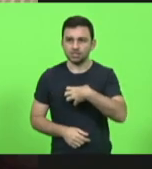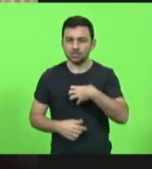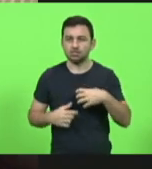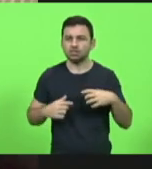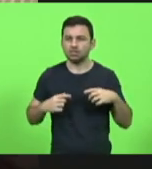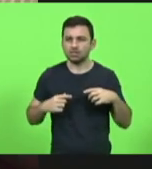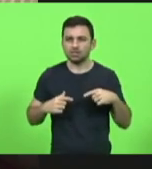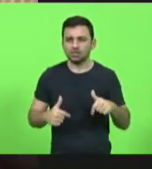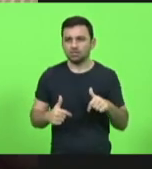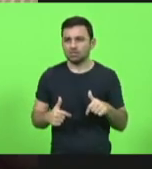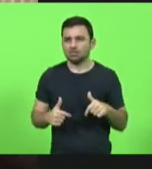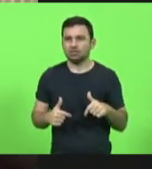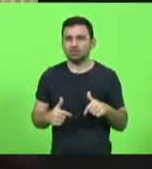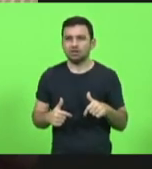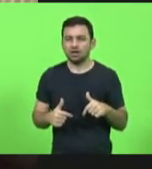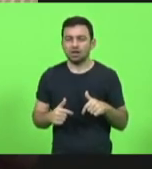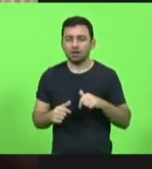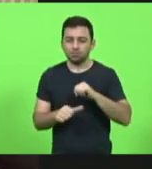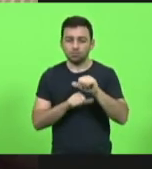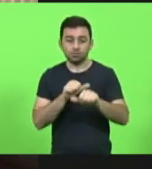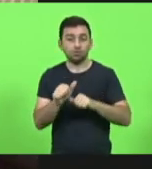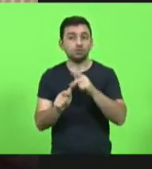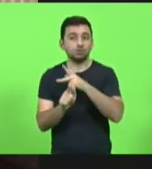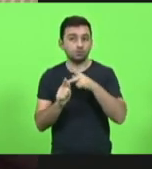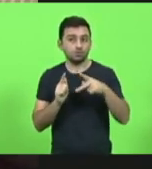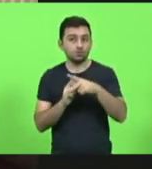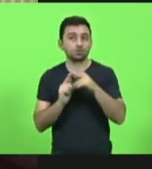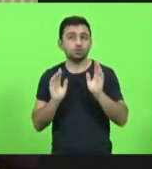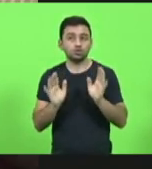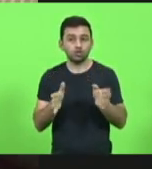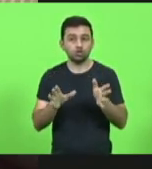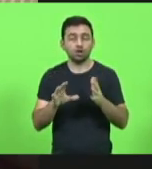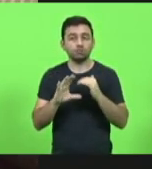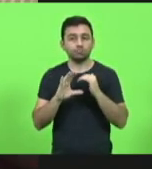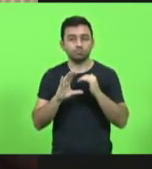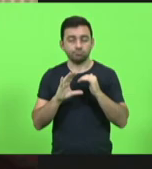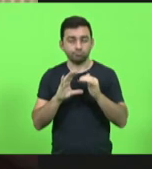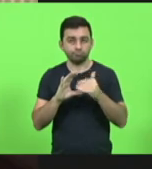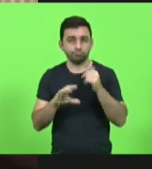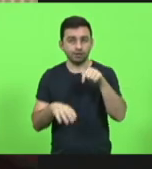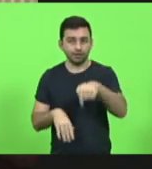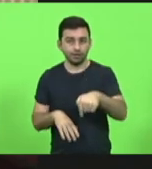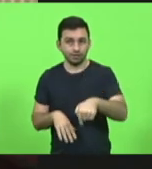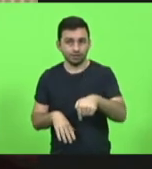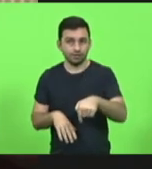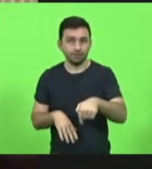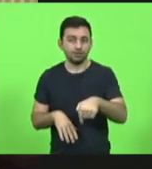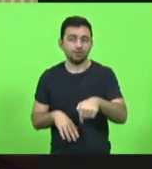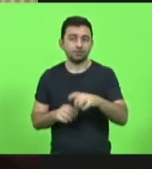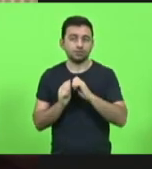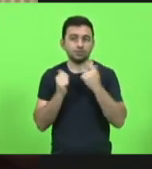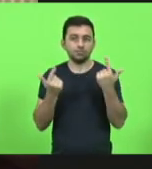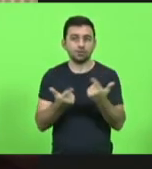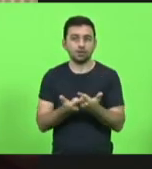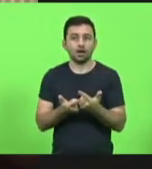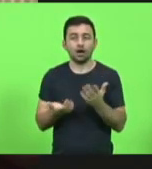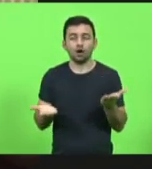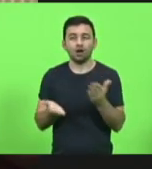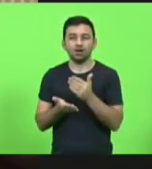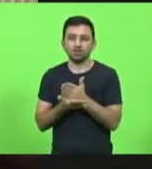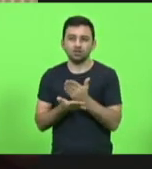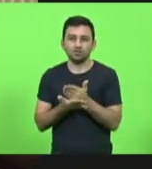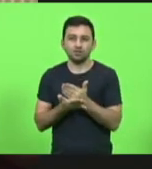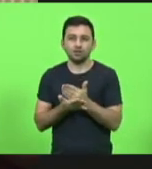com a reforma da Previdência, que foi encaminhada para a Assembleia Legislativa, está fazendo a divisão entre os